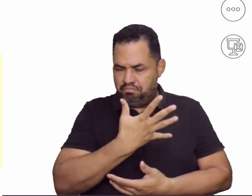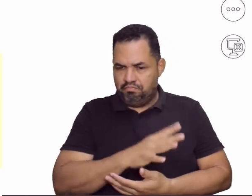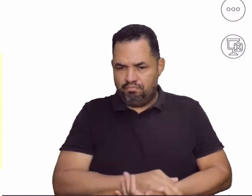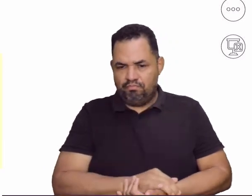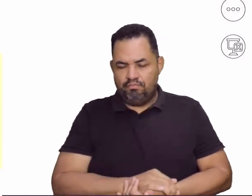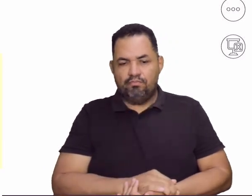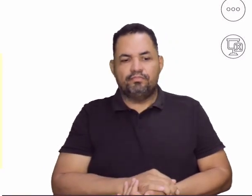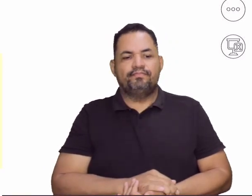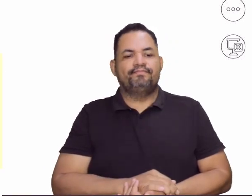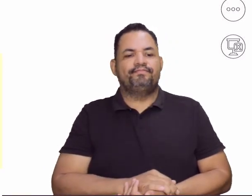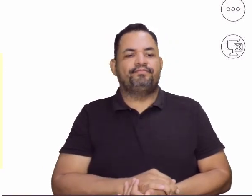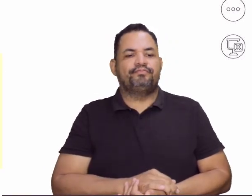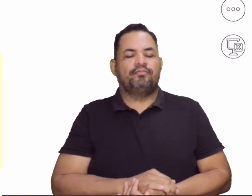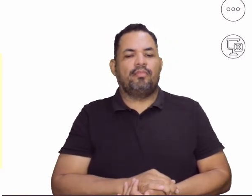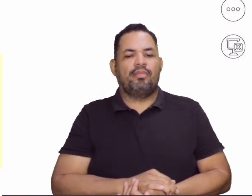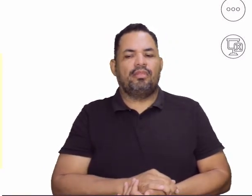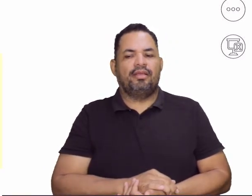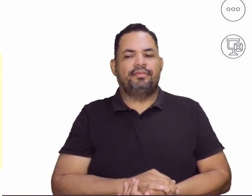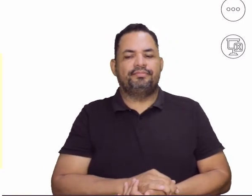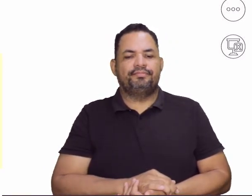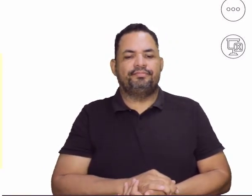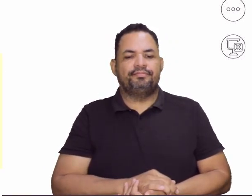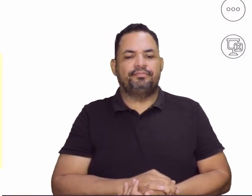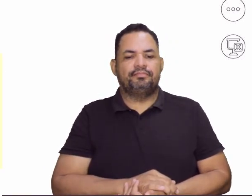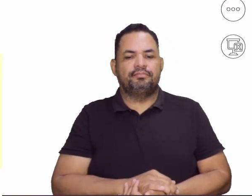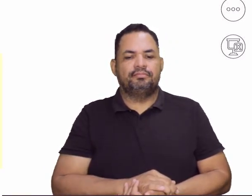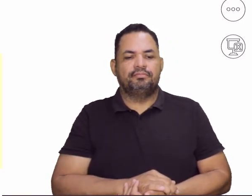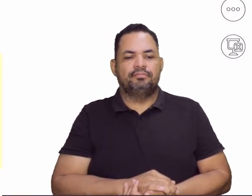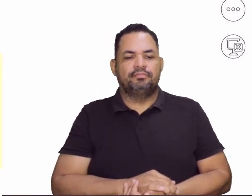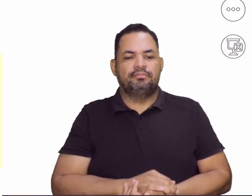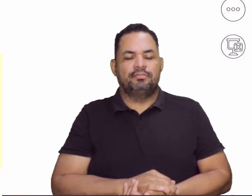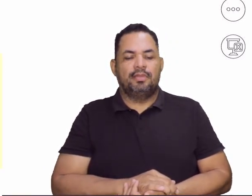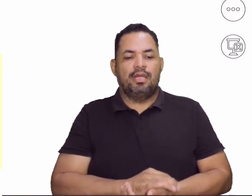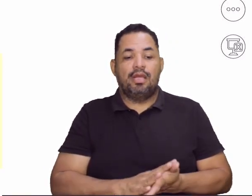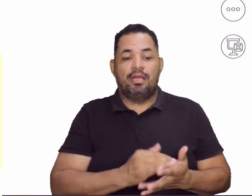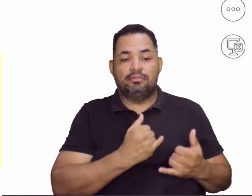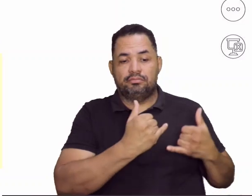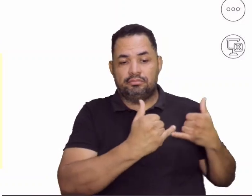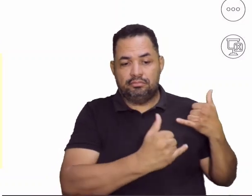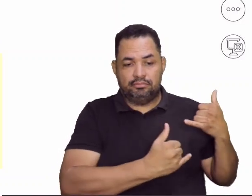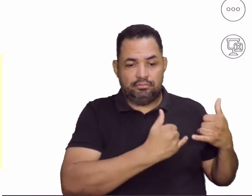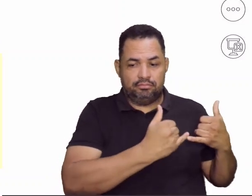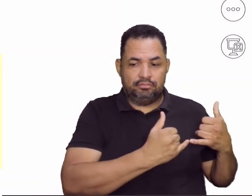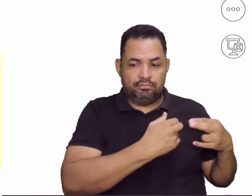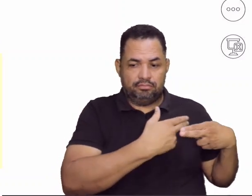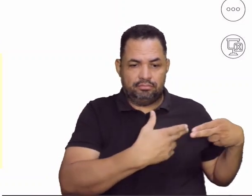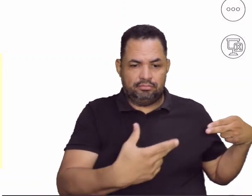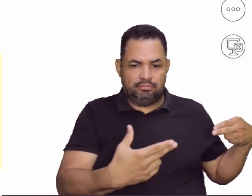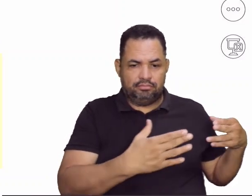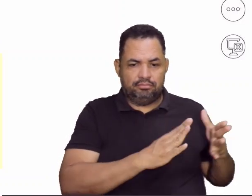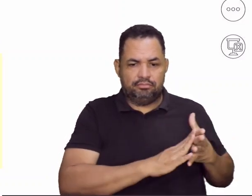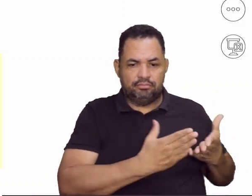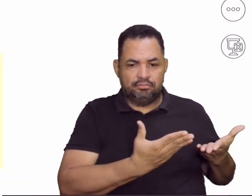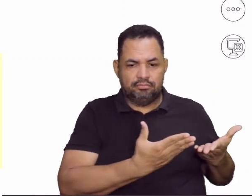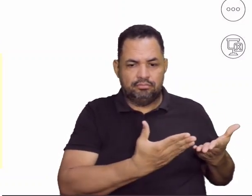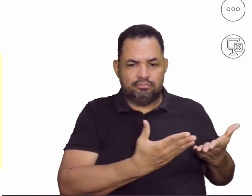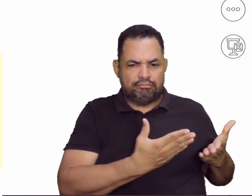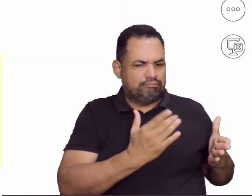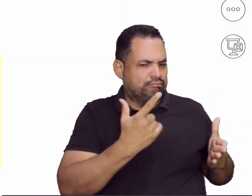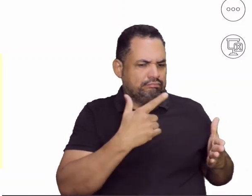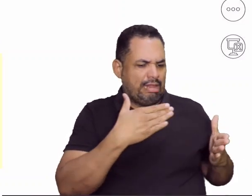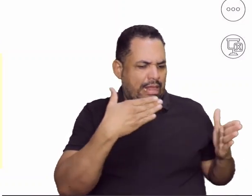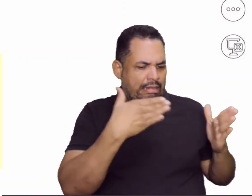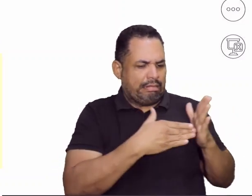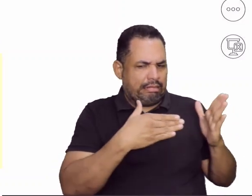Maravilha! E aí, caríssimos estudantes, olha só, os jogos, eles podem ser flexíveis, né,